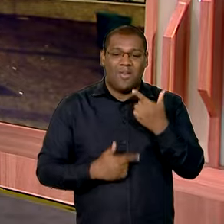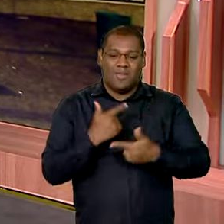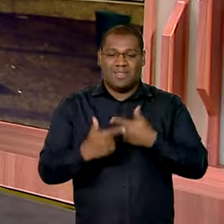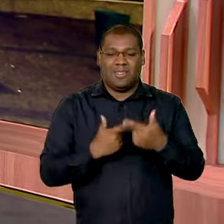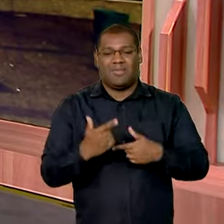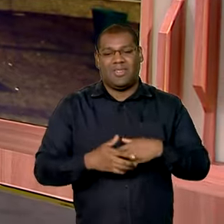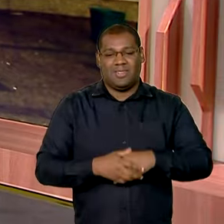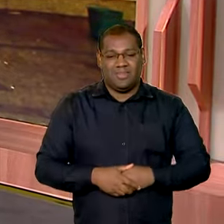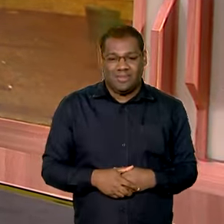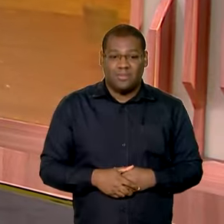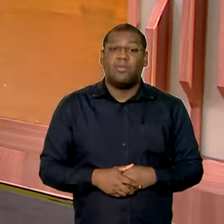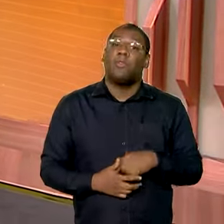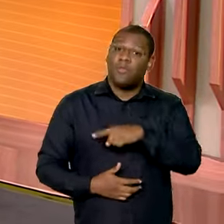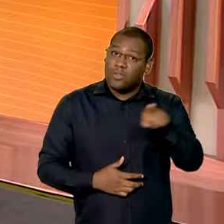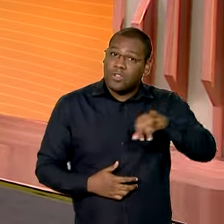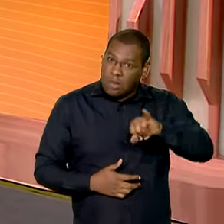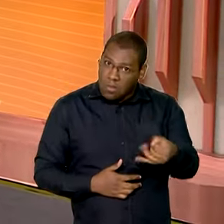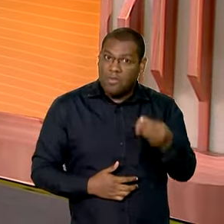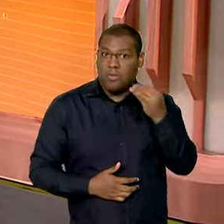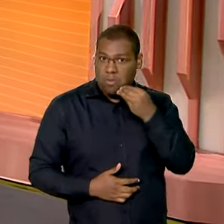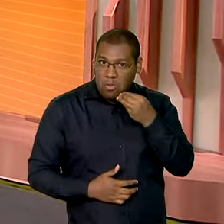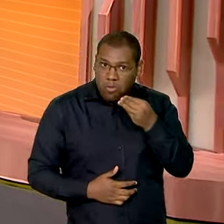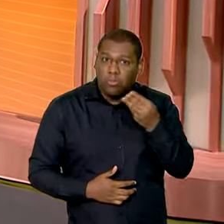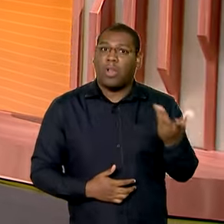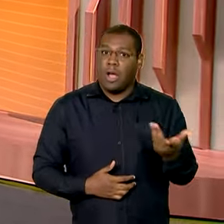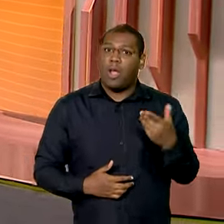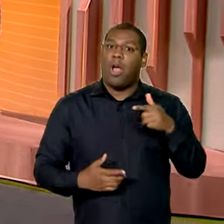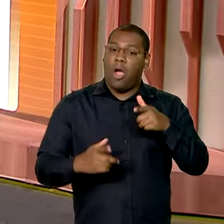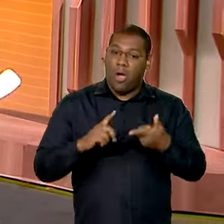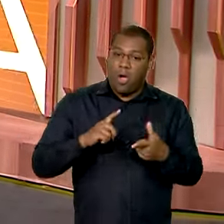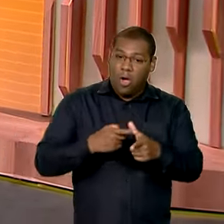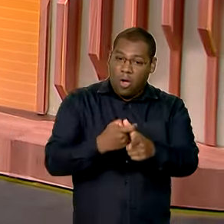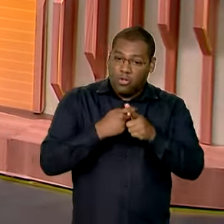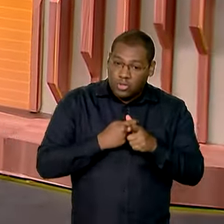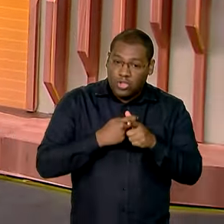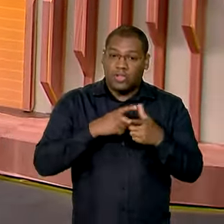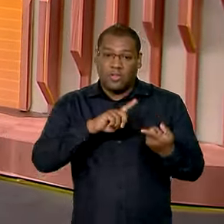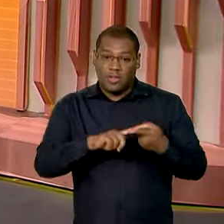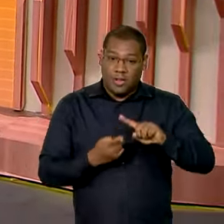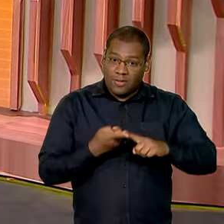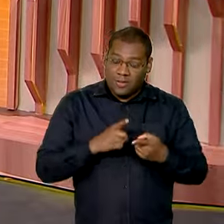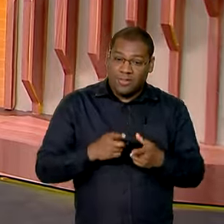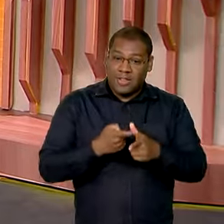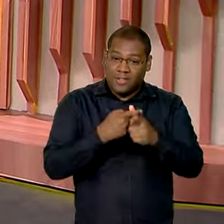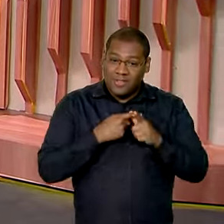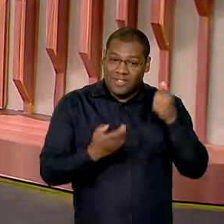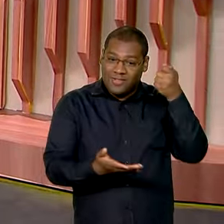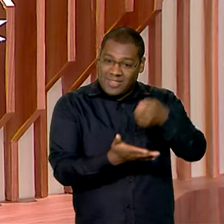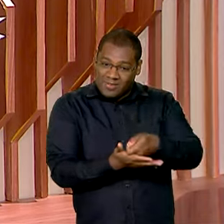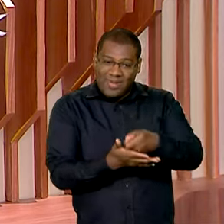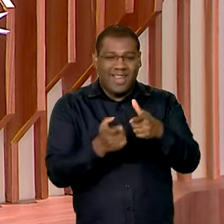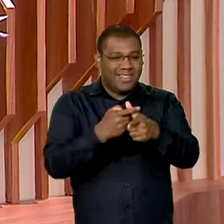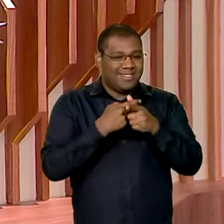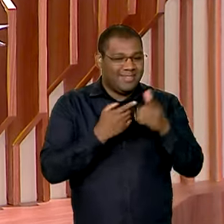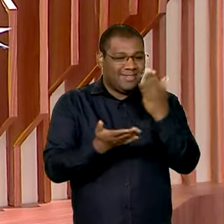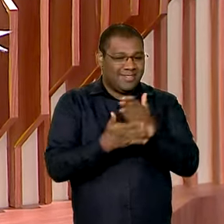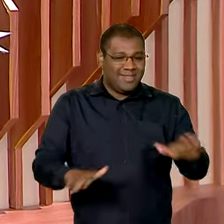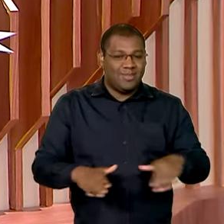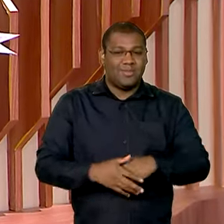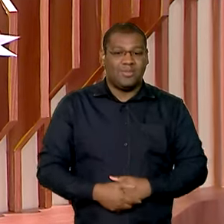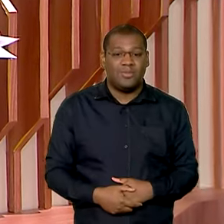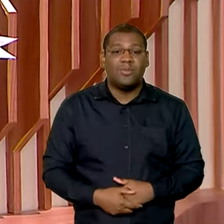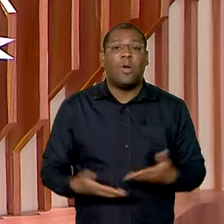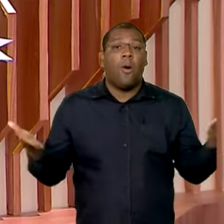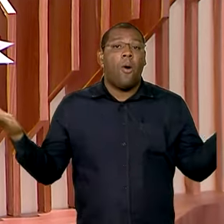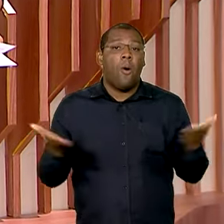ótima oportunidade mesmo as condições estão muito favoráveis então quem tem o nome sujo tem que aproveitar essa oportunidade. E hoje é o dia